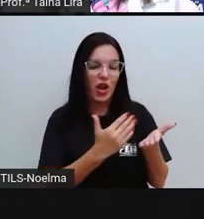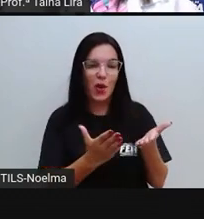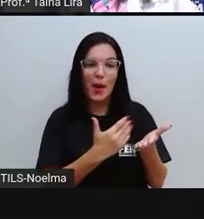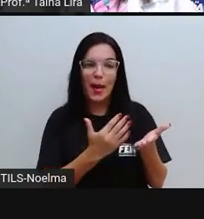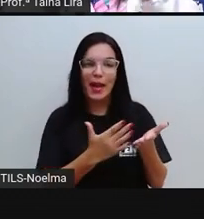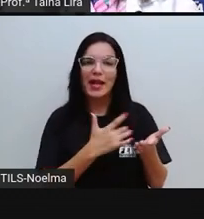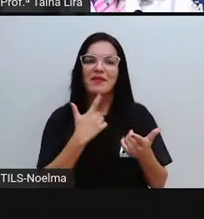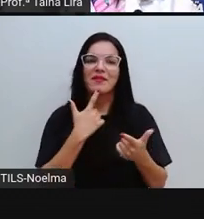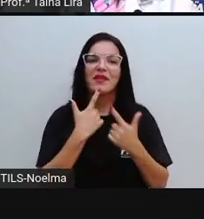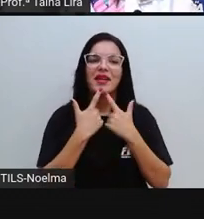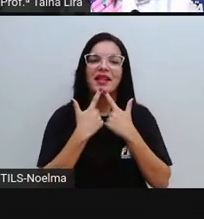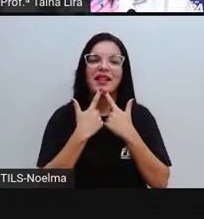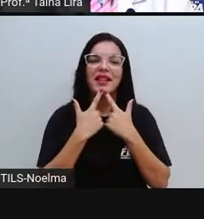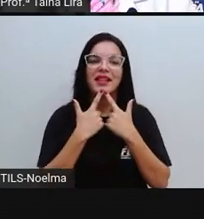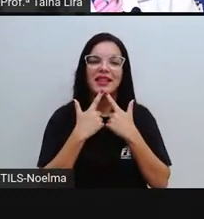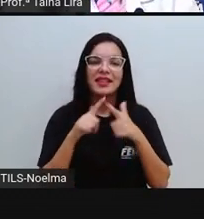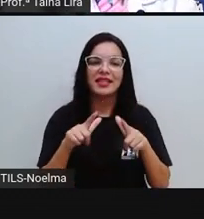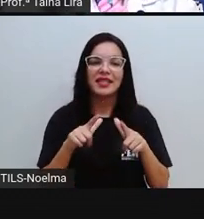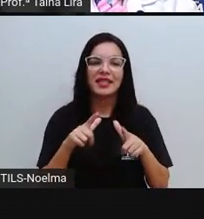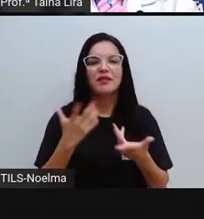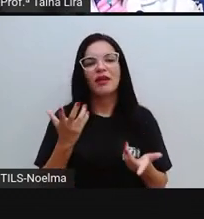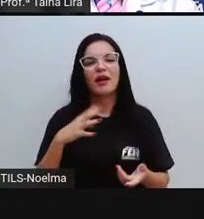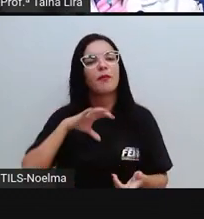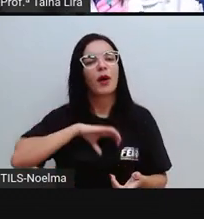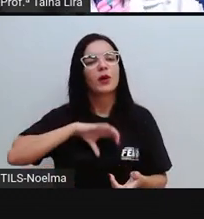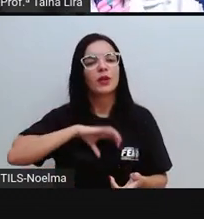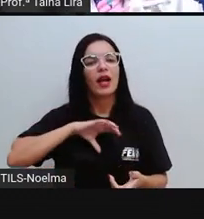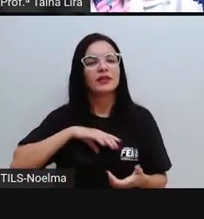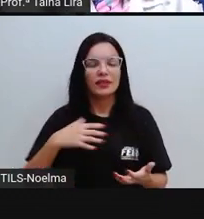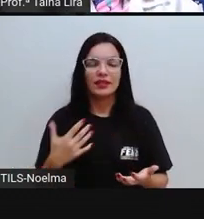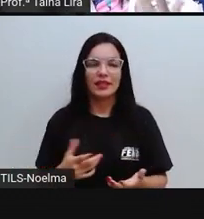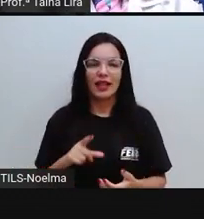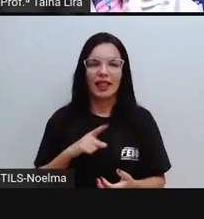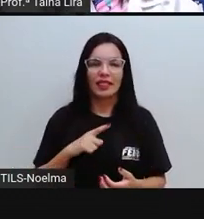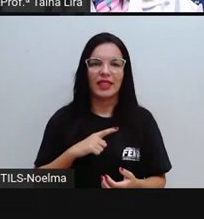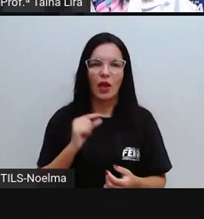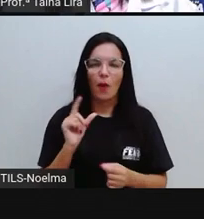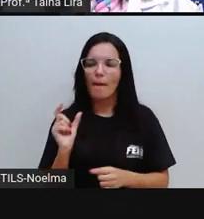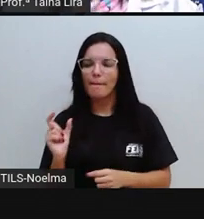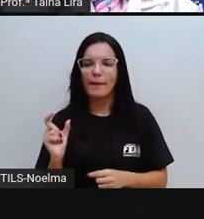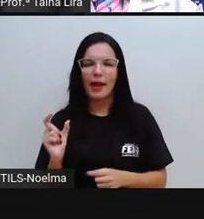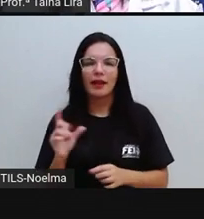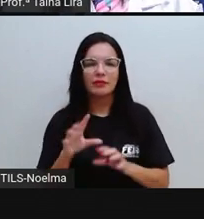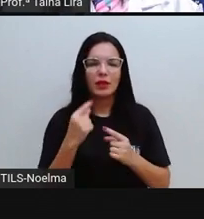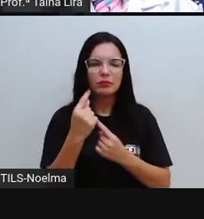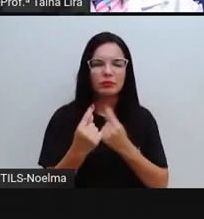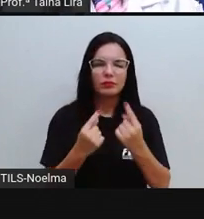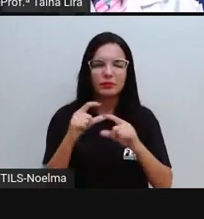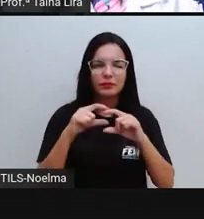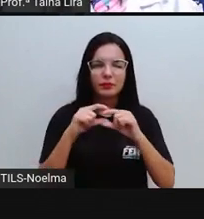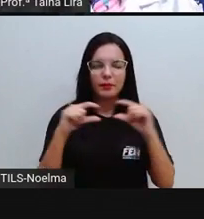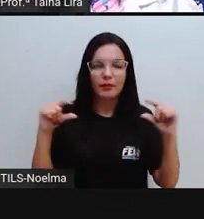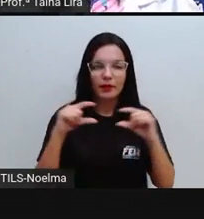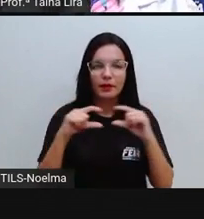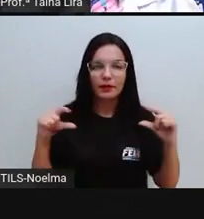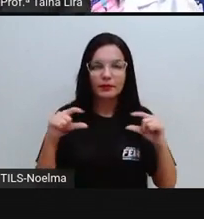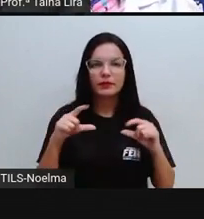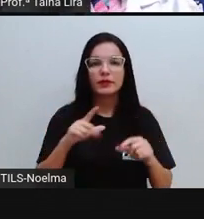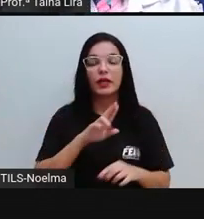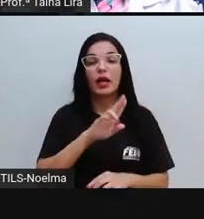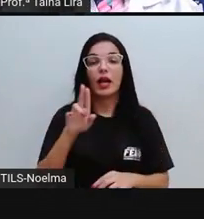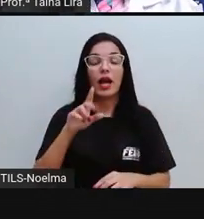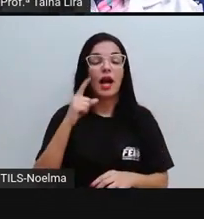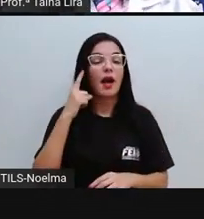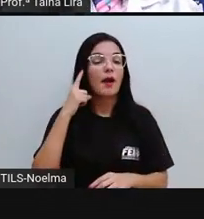portuguesa, tá bom? E aí a PRO vai ler um pedacinho, tá? Da música Aquarela